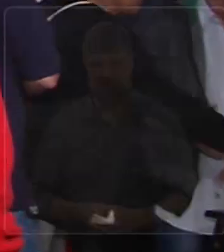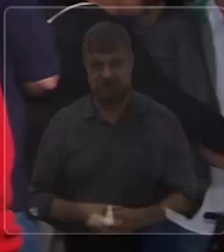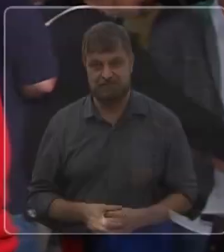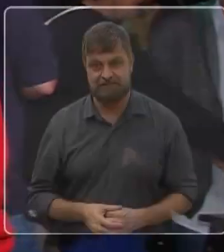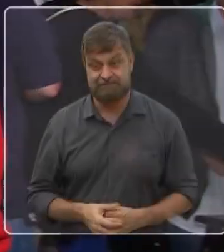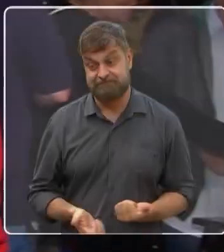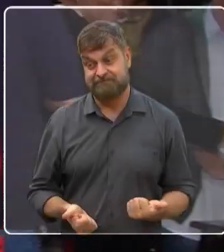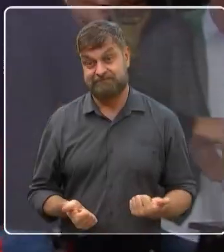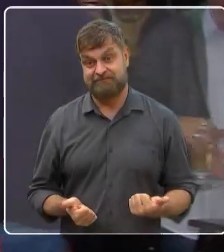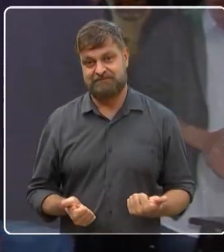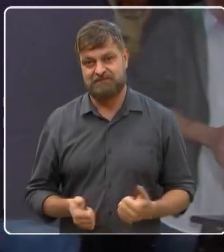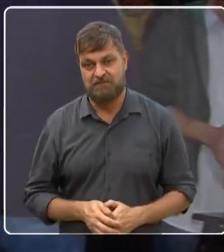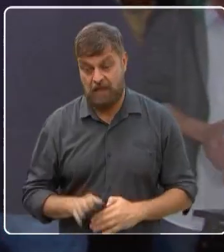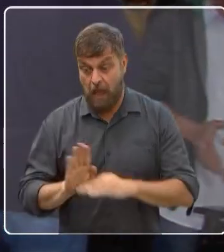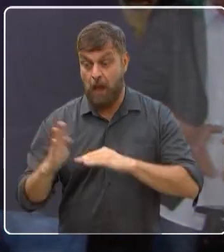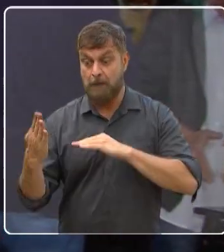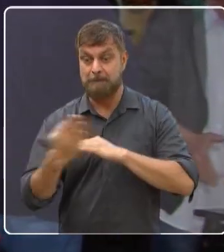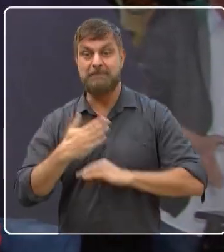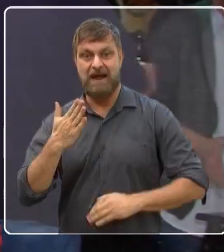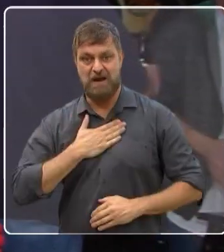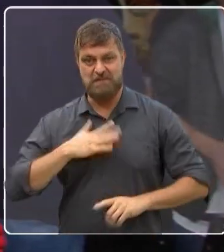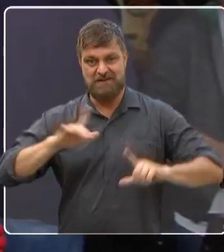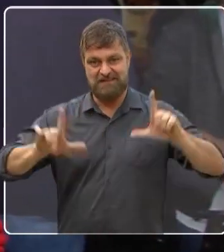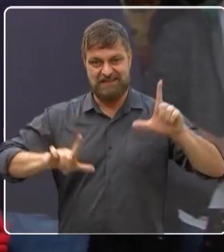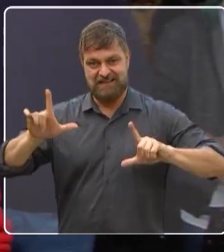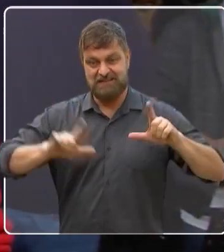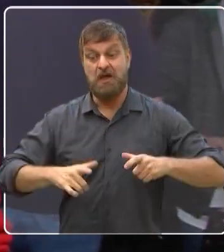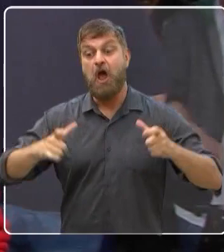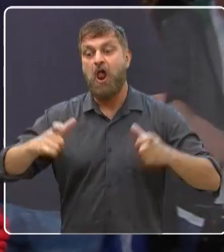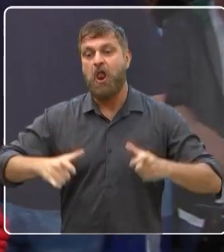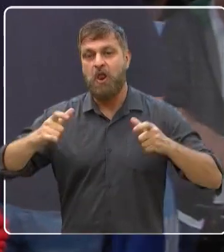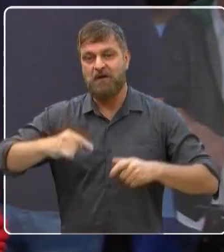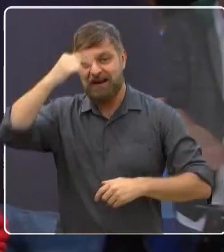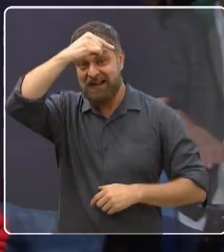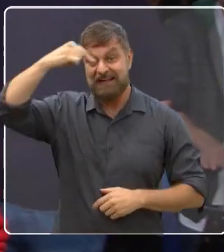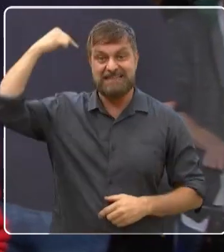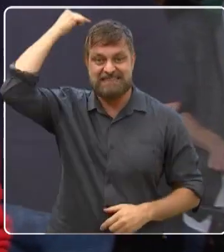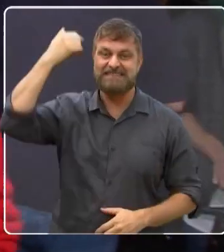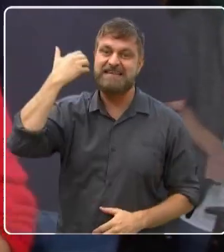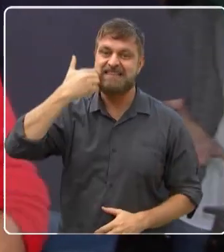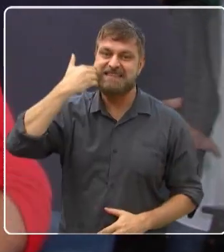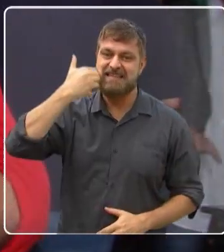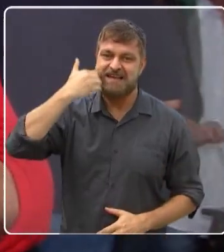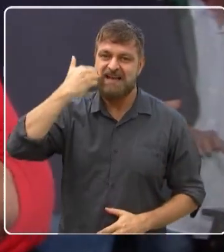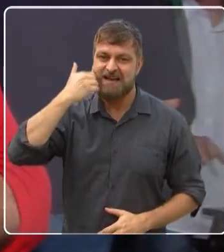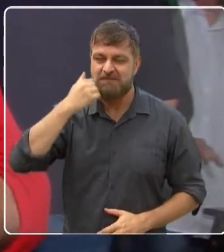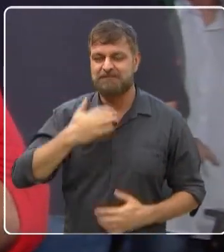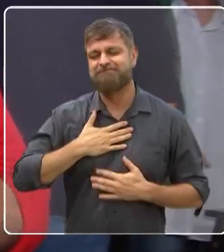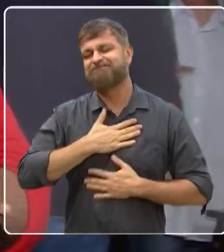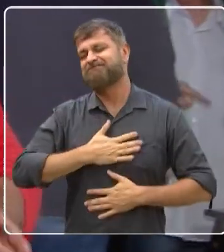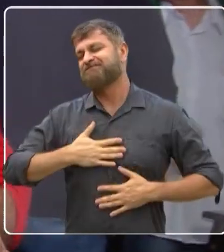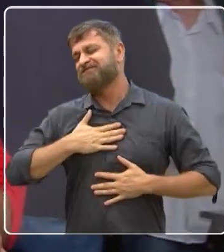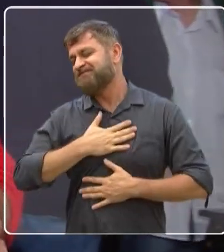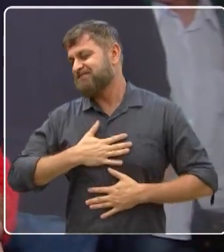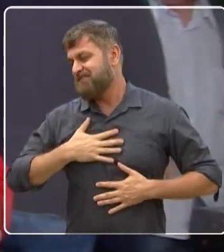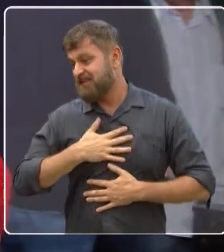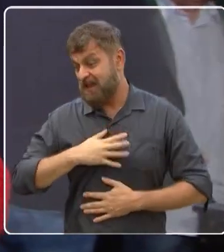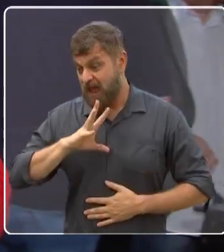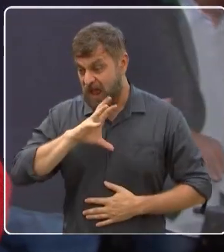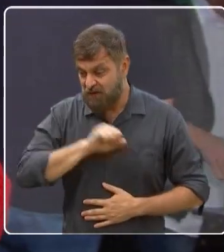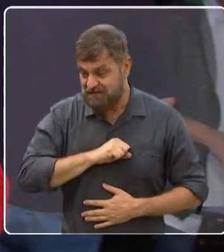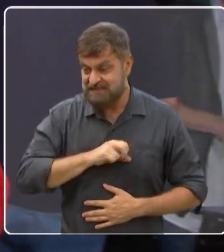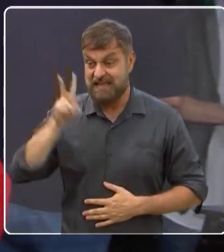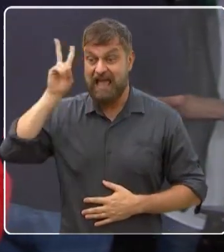Bom, pessoal, esse foi o meu bairro na TV, diretamente aqui do Parque Santa Bárbara. Foi um prazer enorme poder